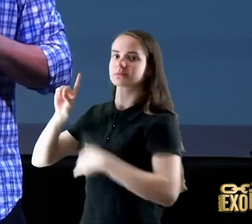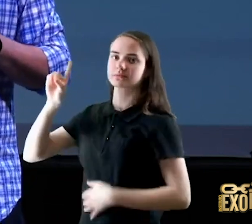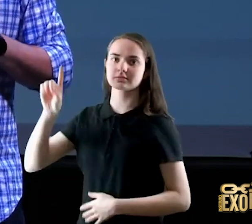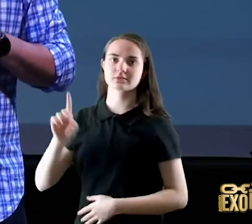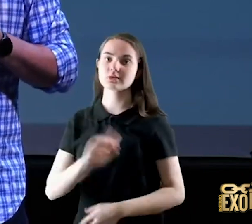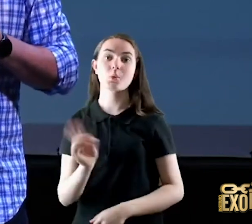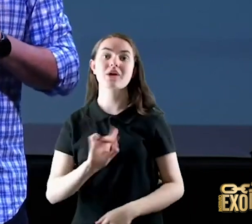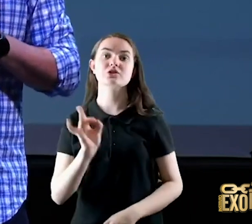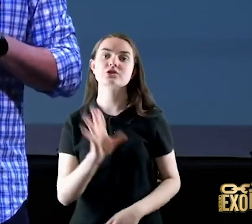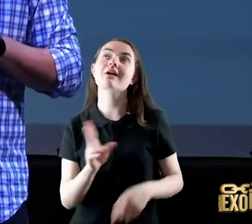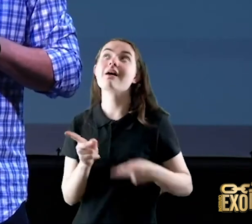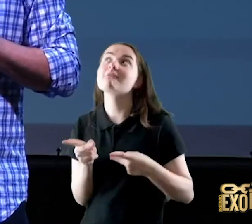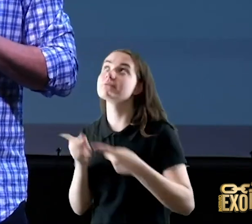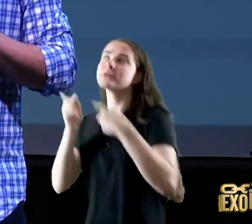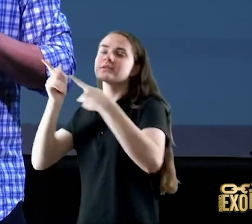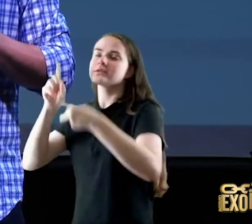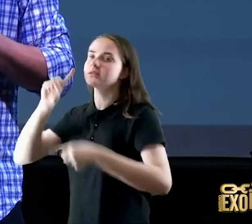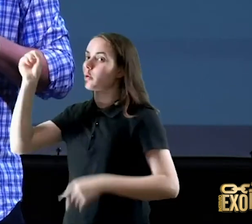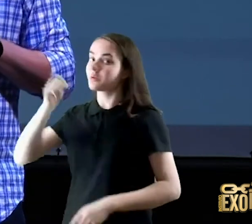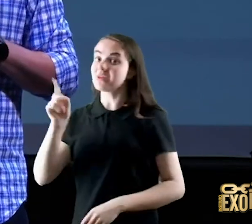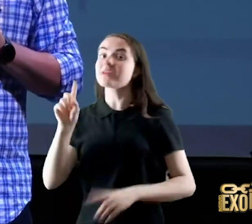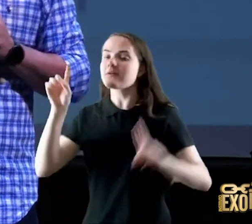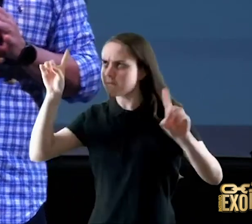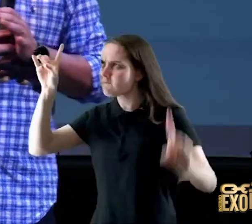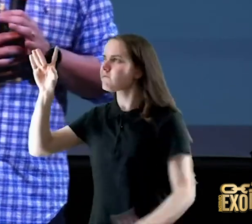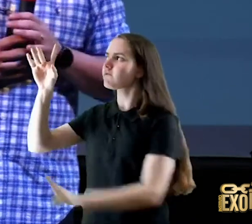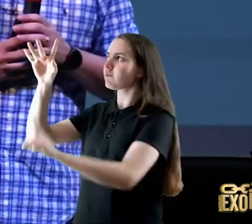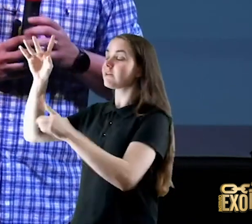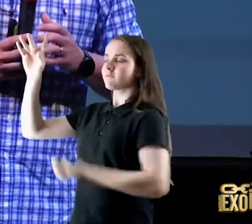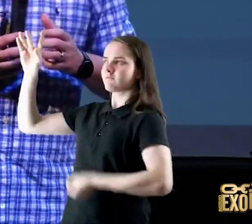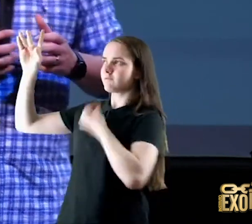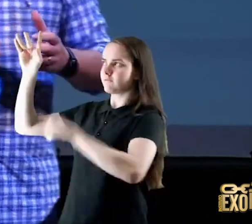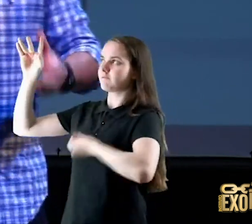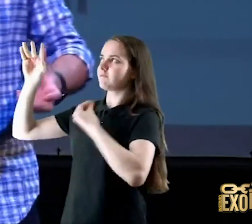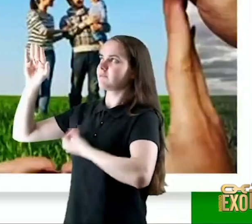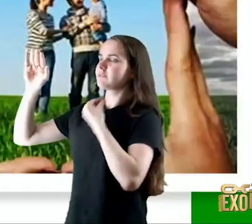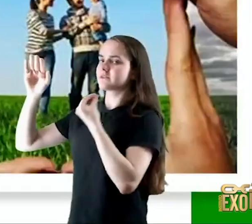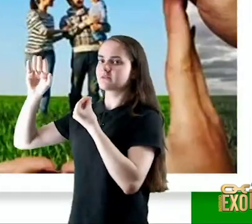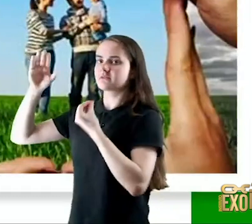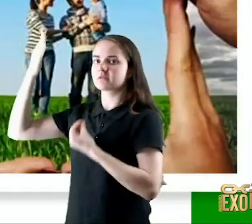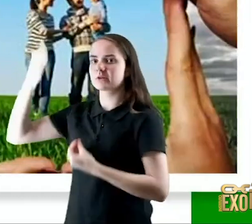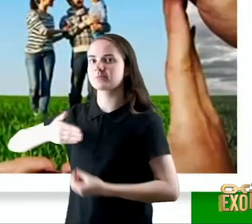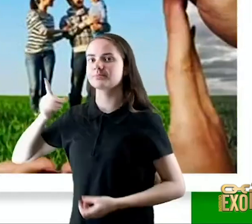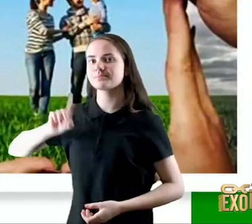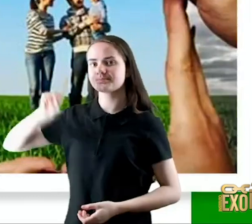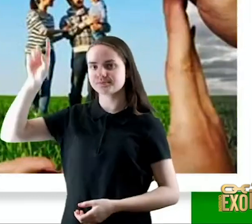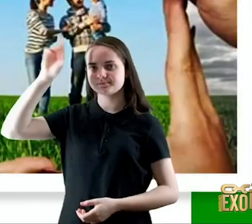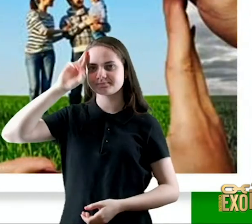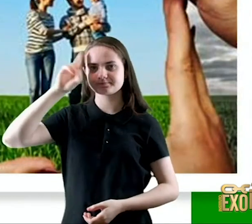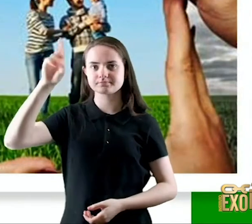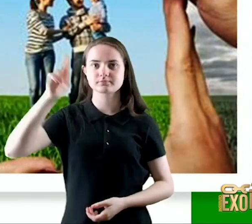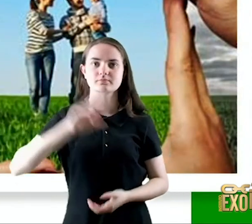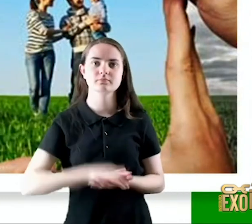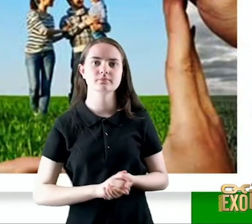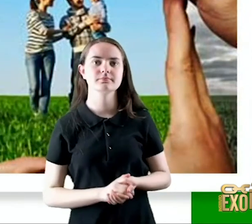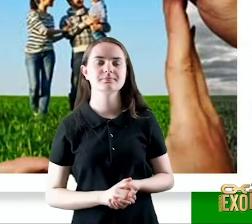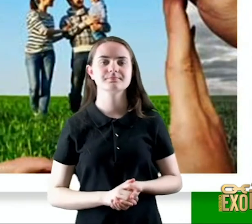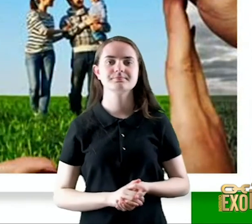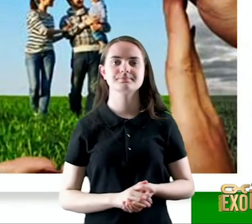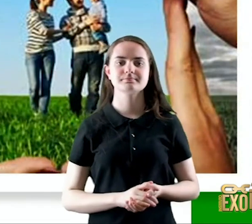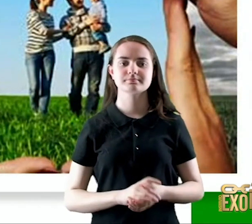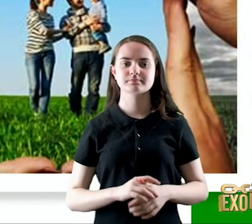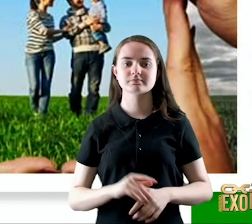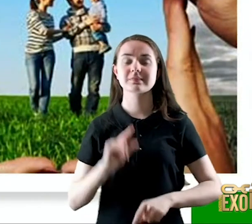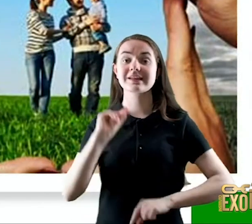quem mora no esconderijo do altíssimo quem que habita Senhor quem habitará no teu